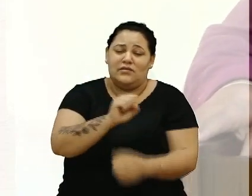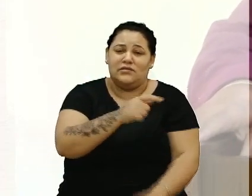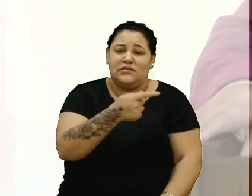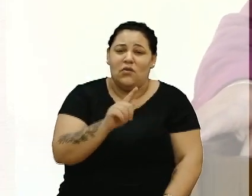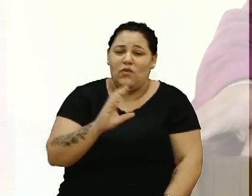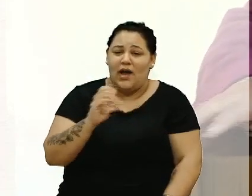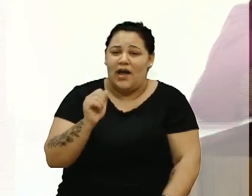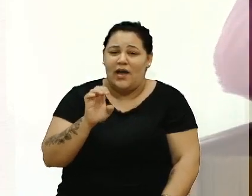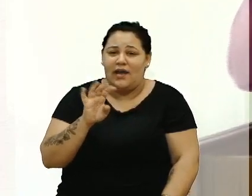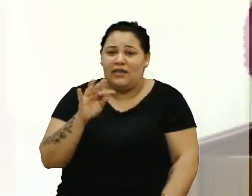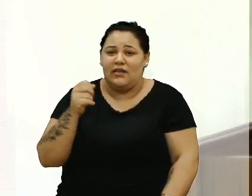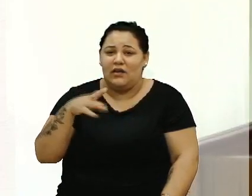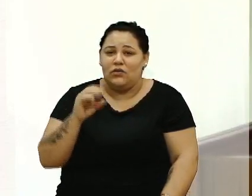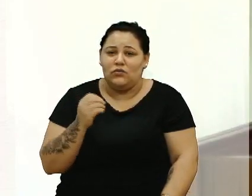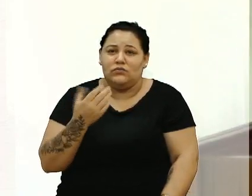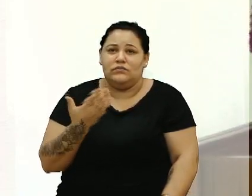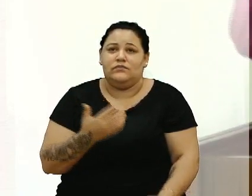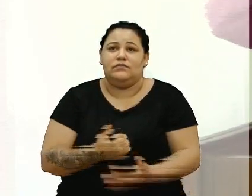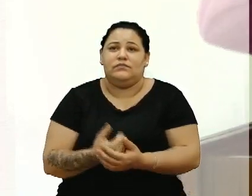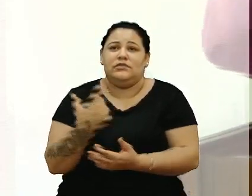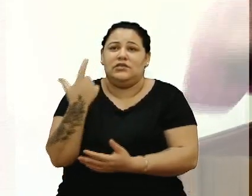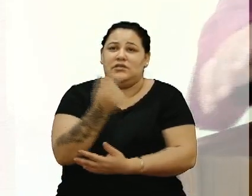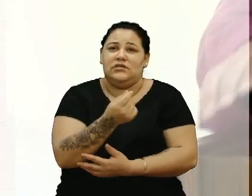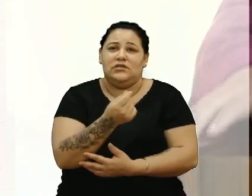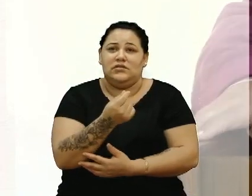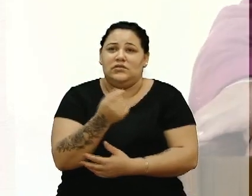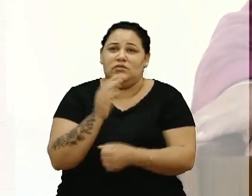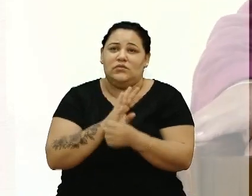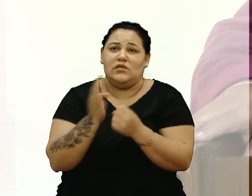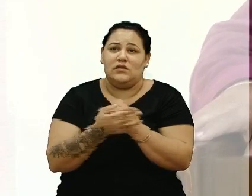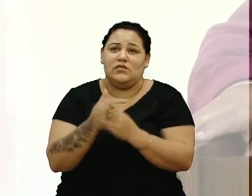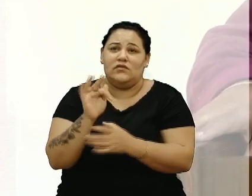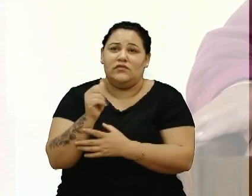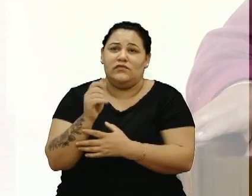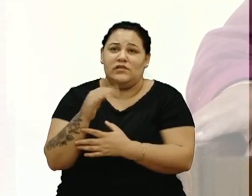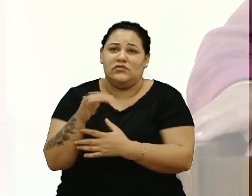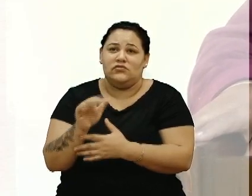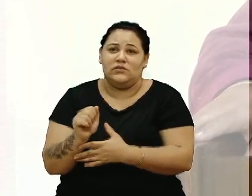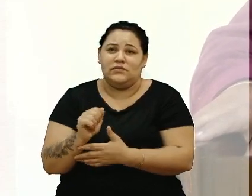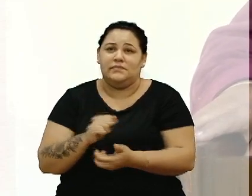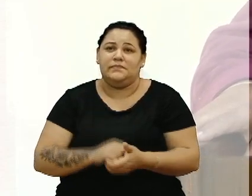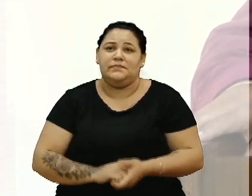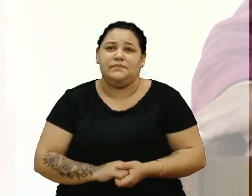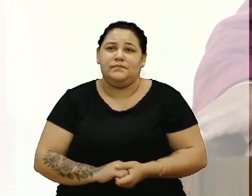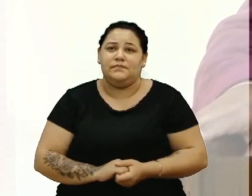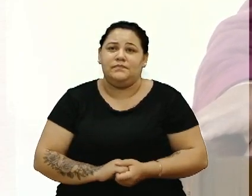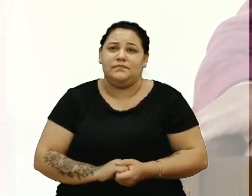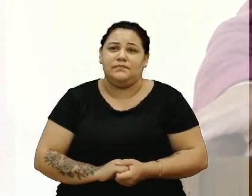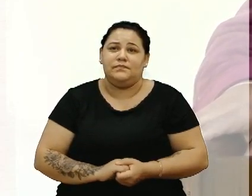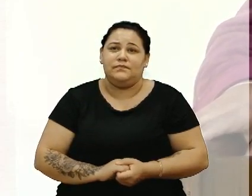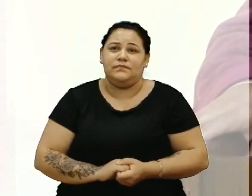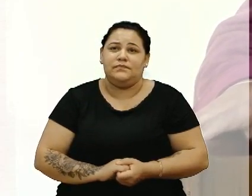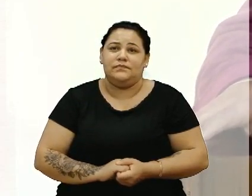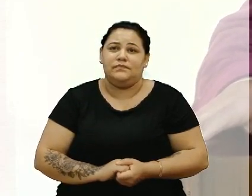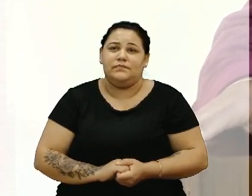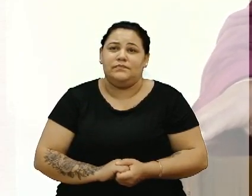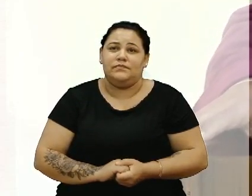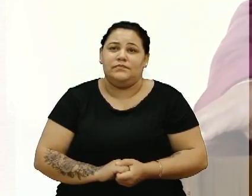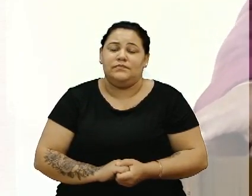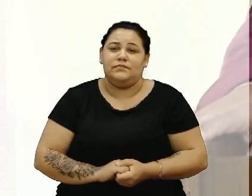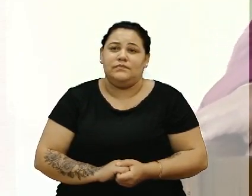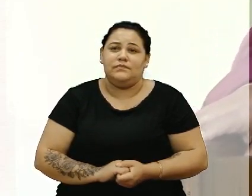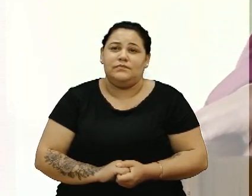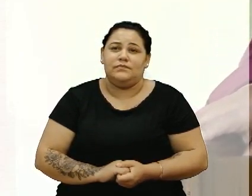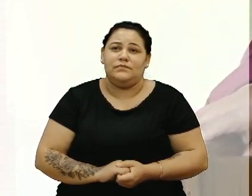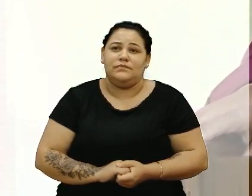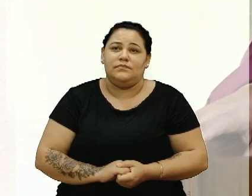lá no São Caetano. Sair do Fátima e se deslocar no São Caetano, vereador Zanquim. Isso não é possível. E a programação onde é que está?